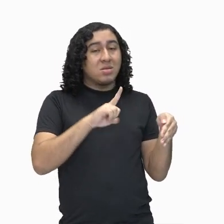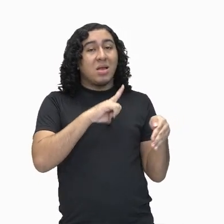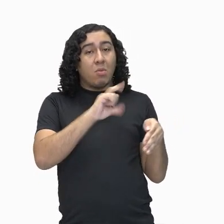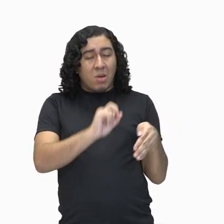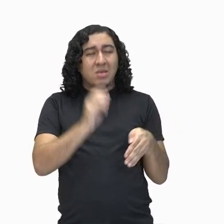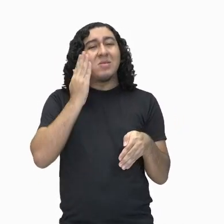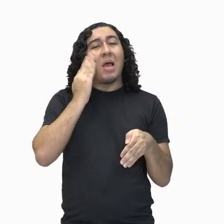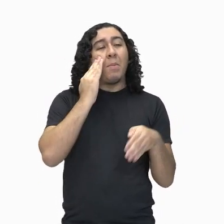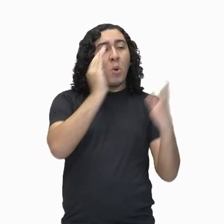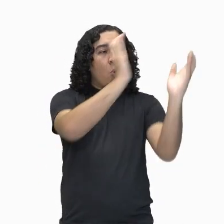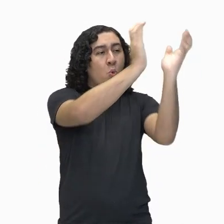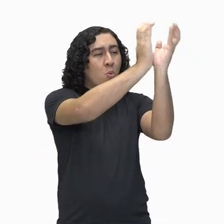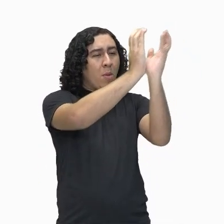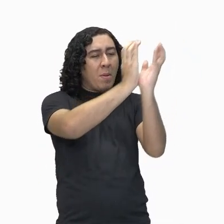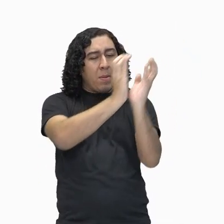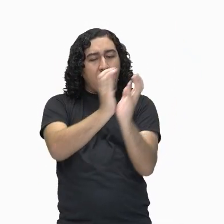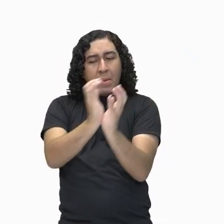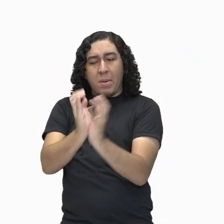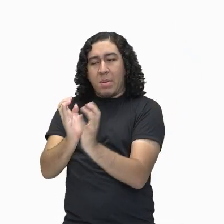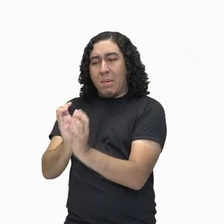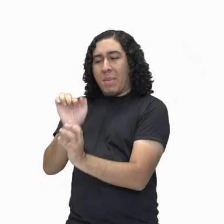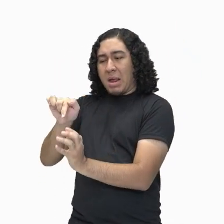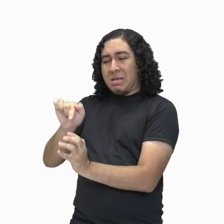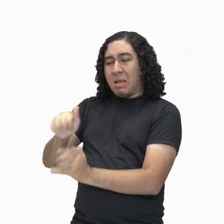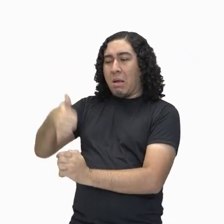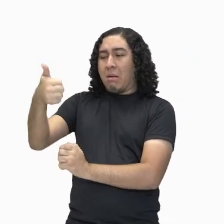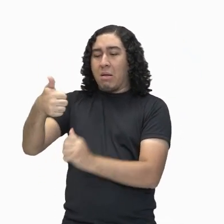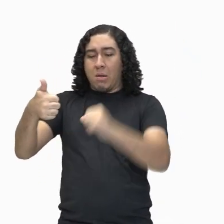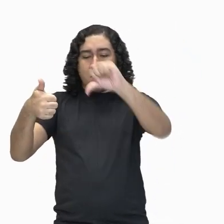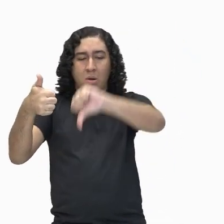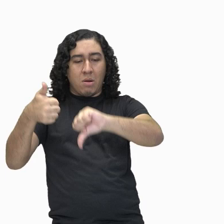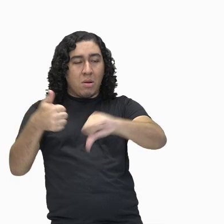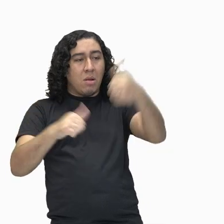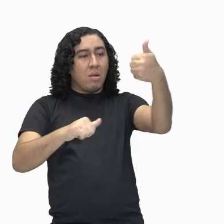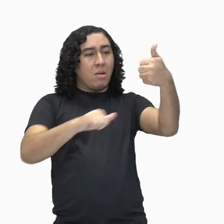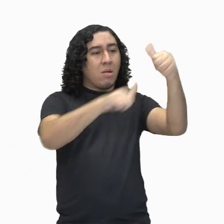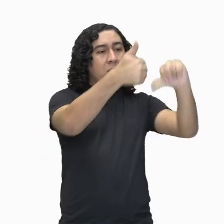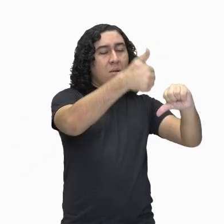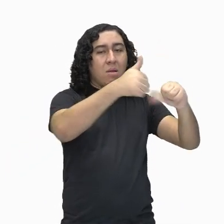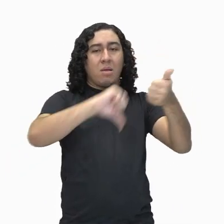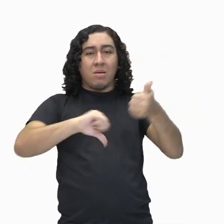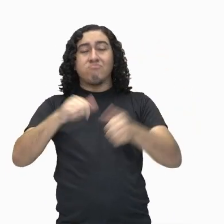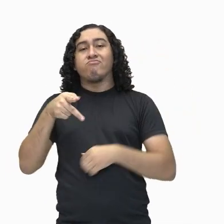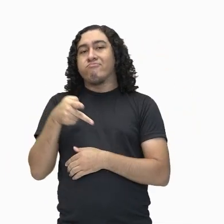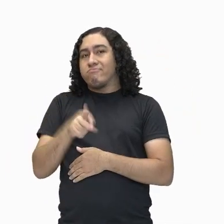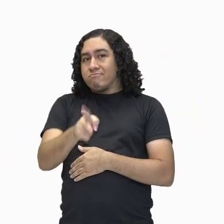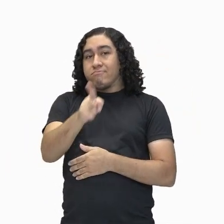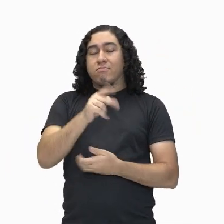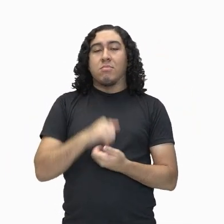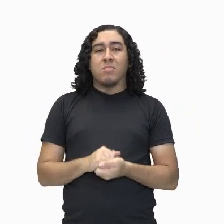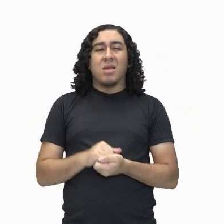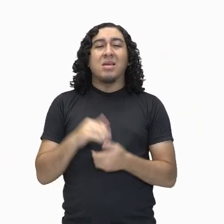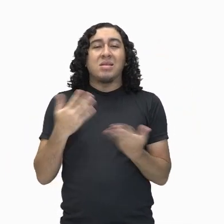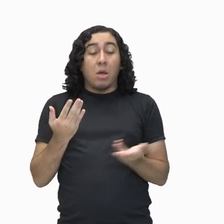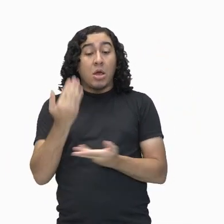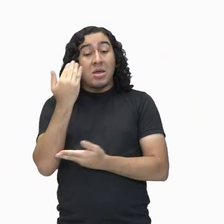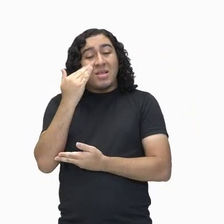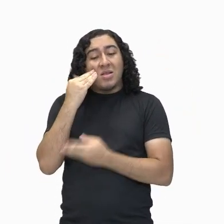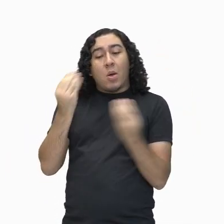sim, este não, por isso e por aquilo. E, a partir dessa demarcação, dessa